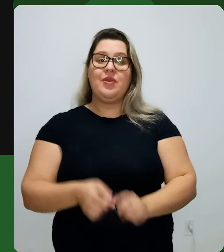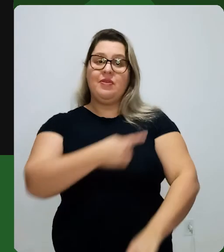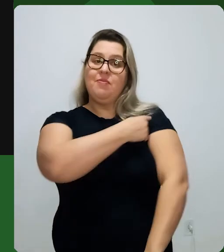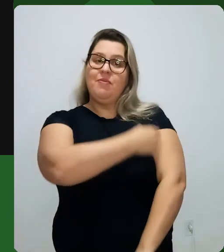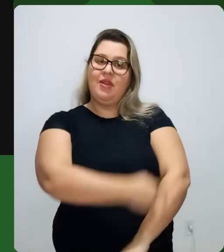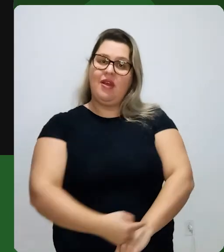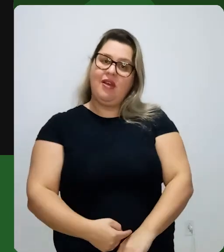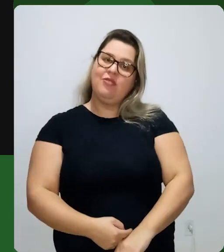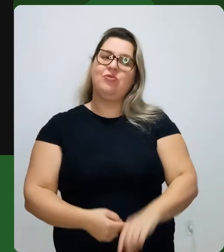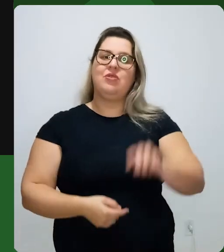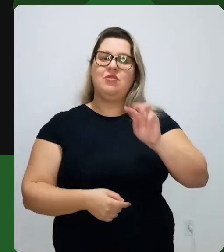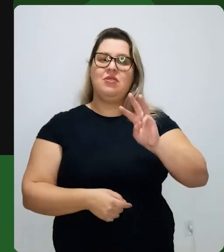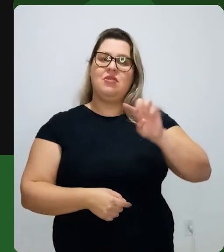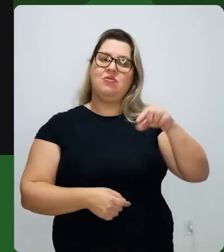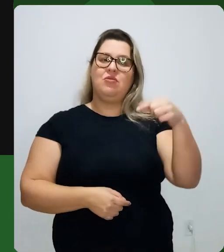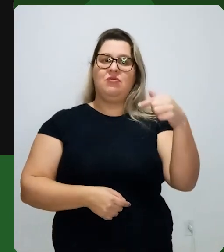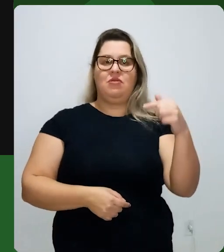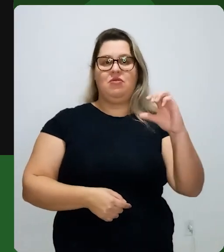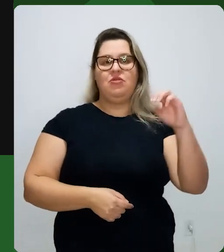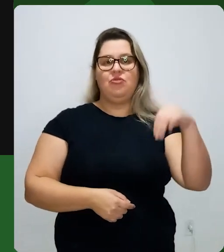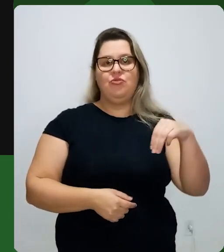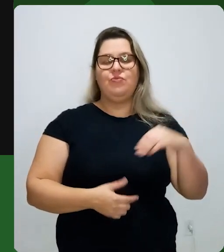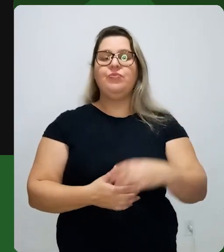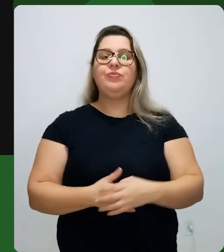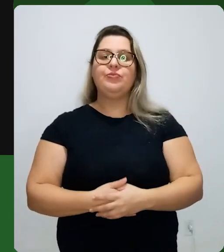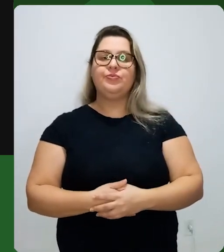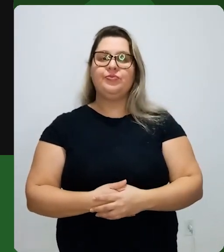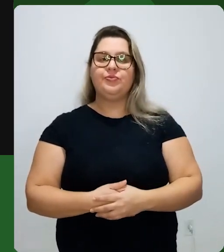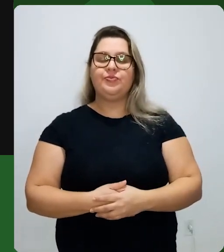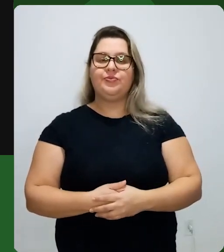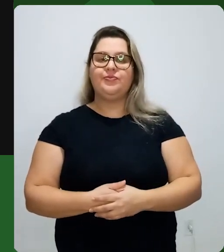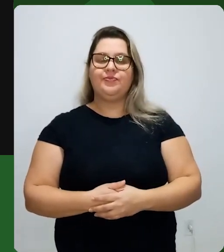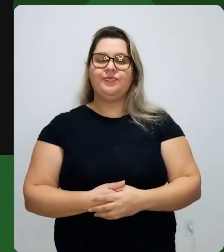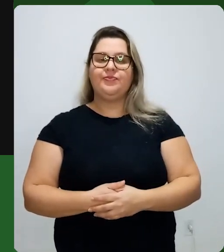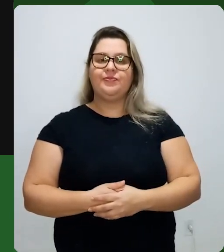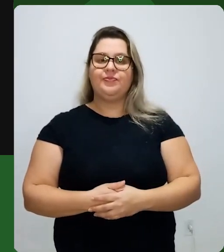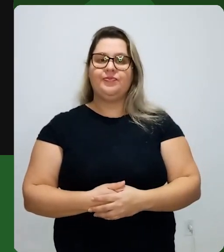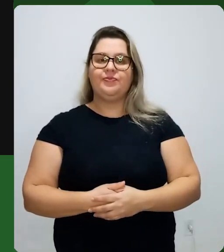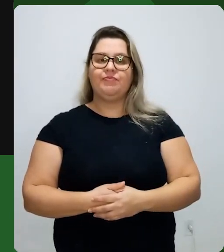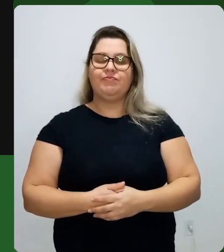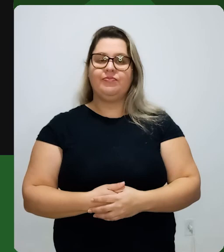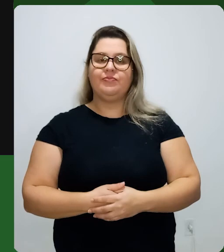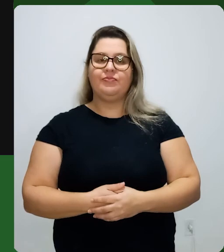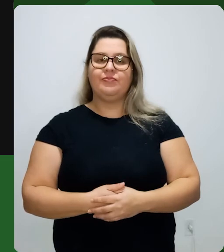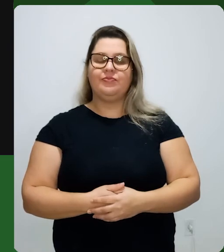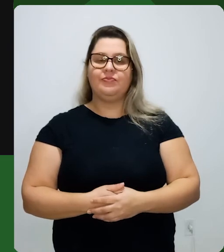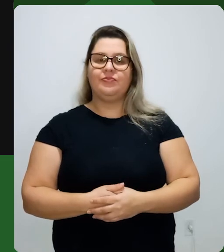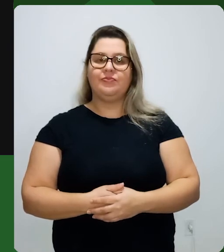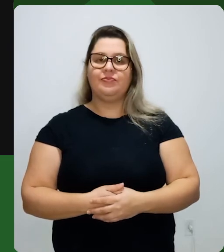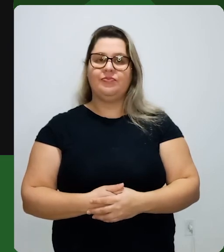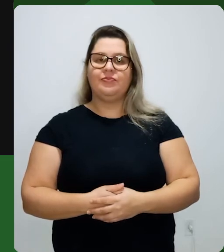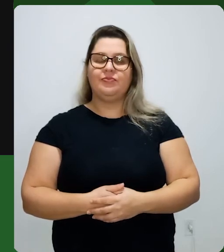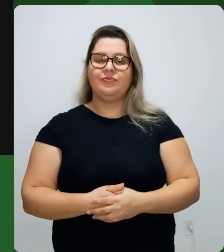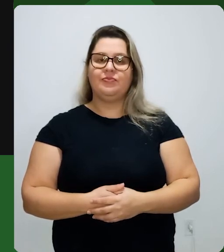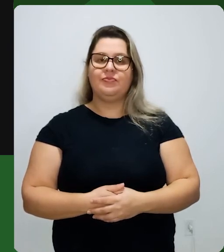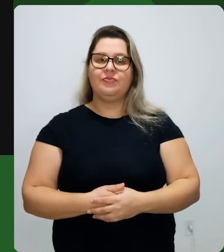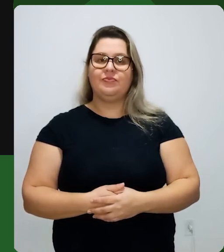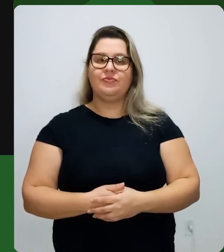mais viradinho pra cá. Então, 3,7 daria aqui, né? Essa nossa curva aqui.